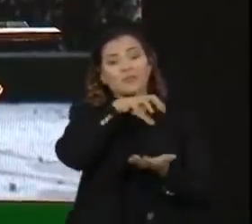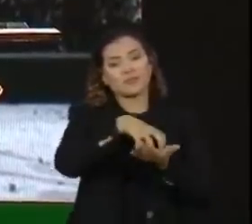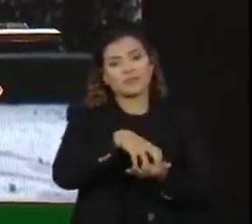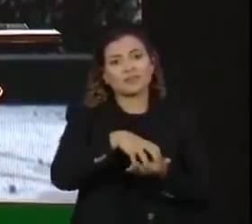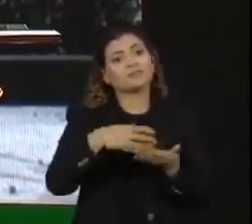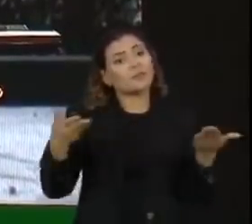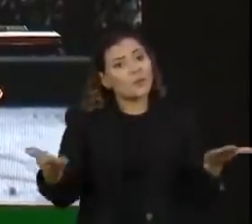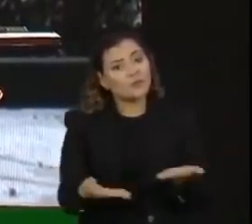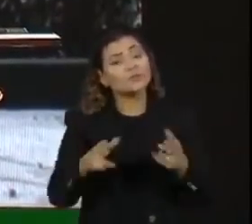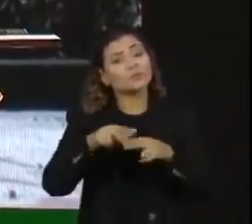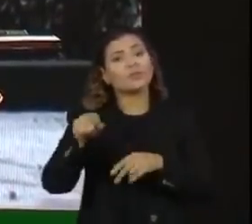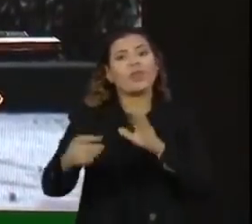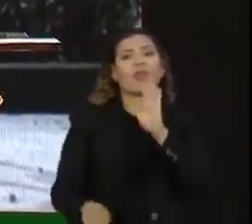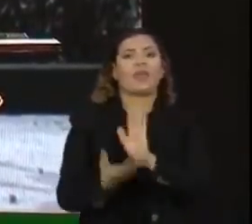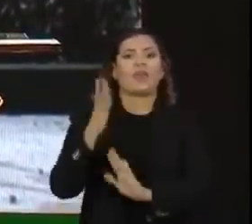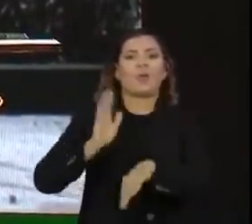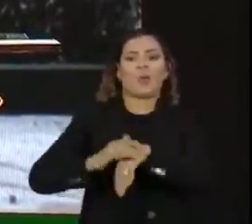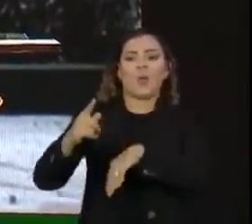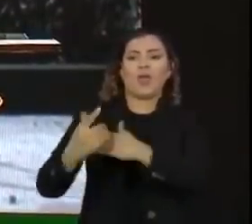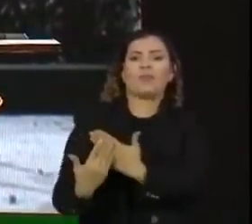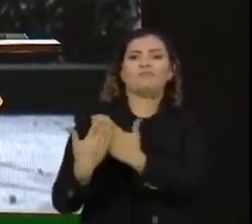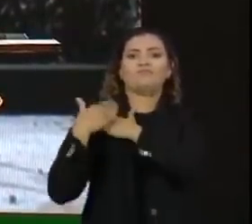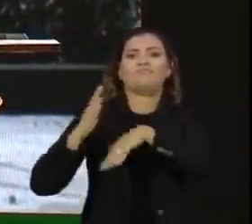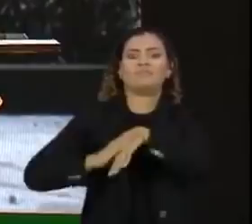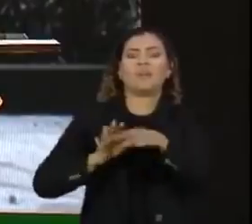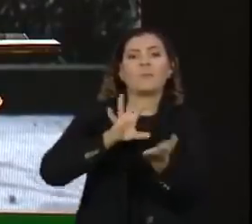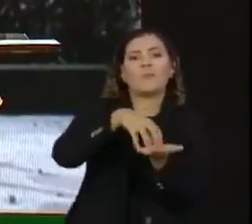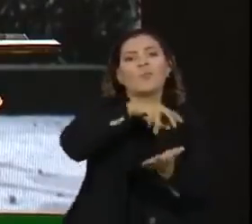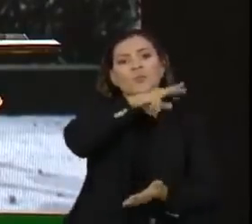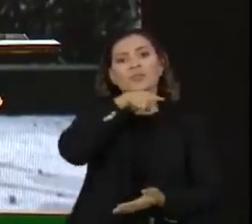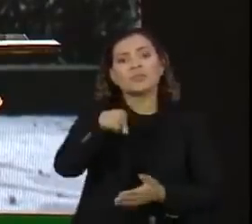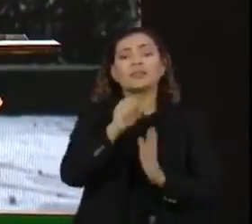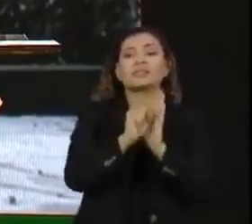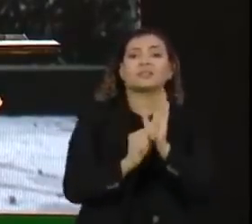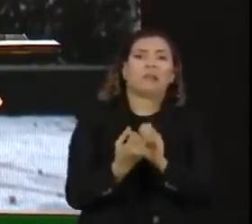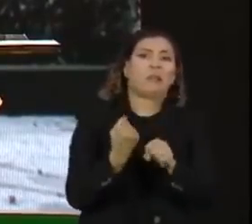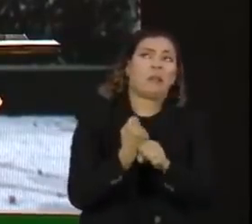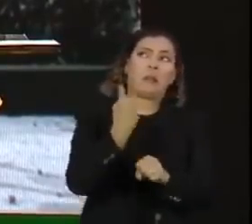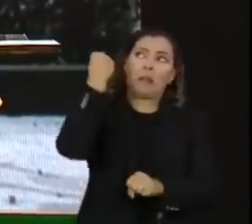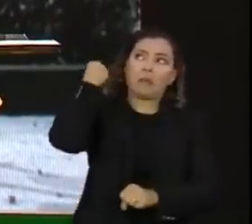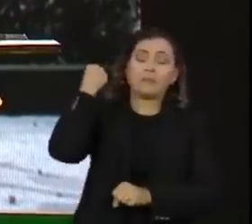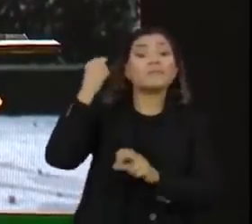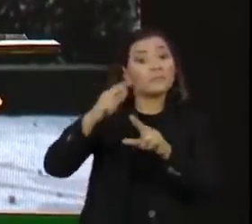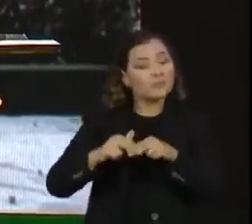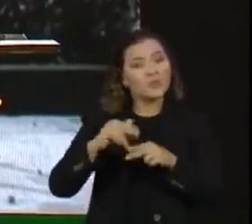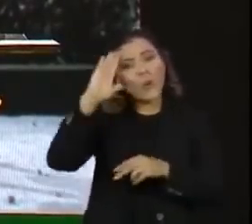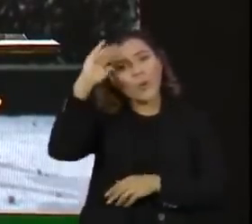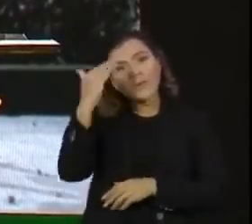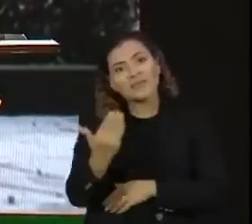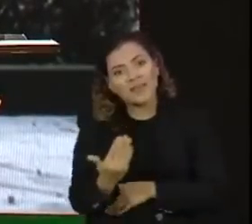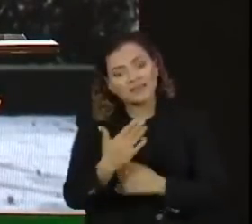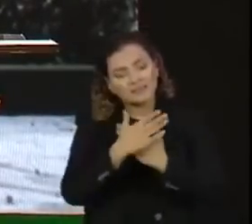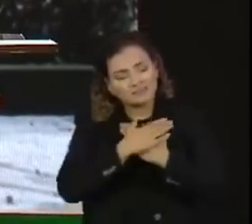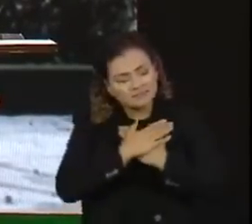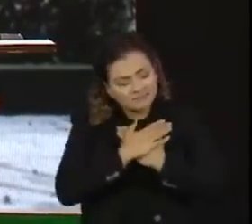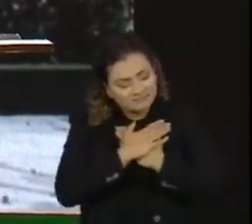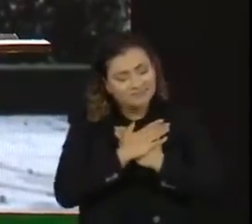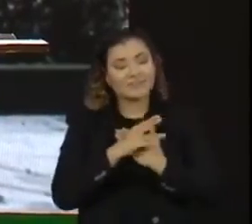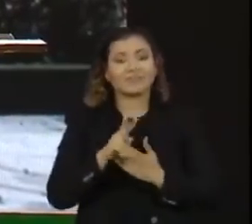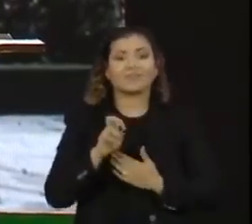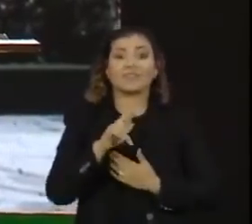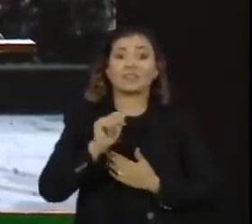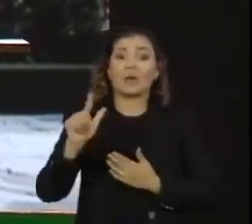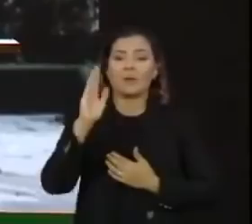estamos aqui hoje, porque a história começou lá no início do século passado. Então, a minha homenagem a Vital